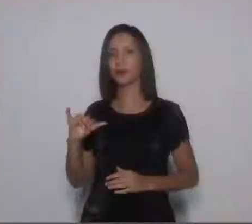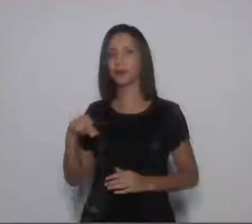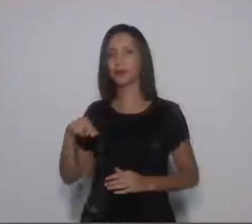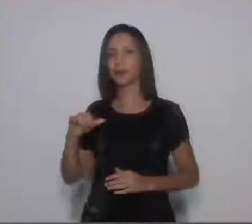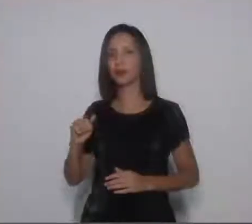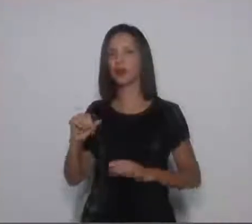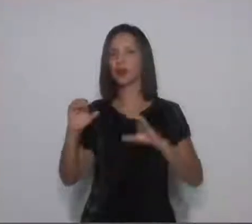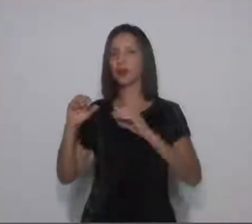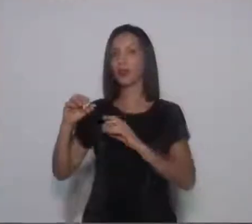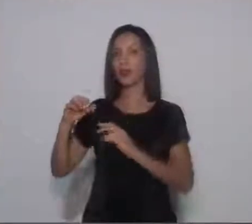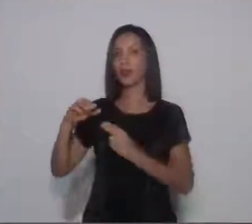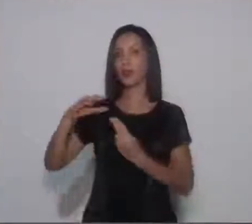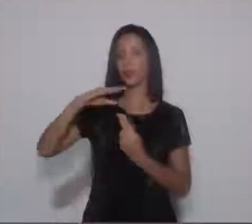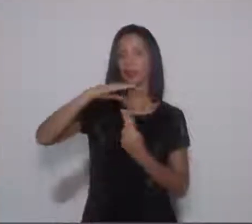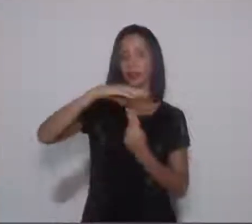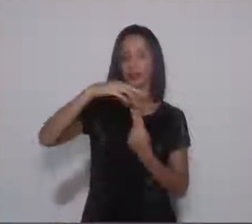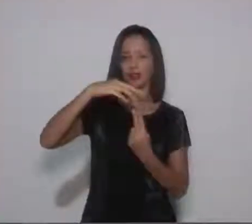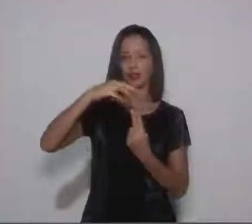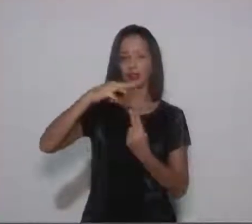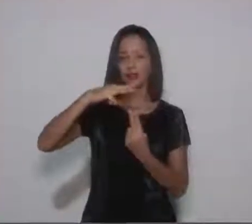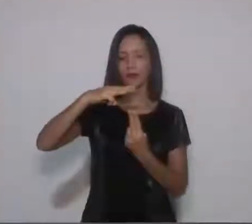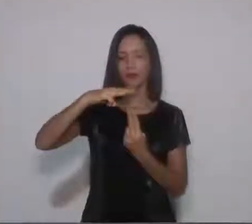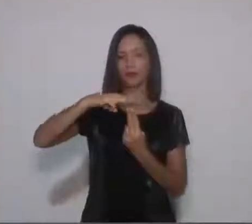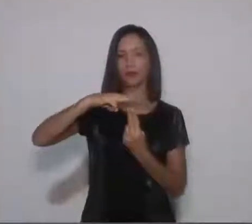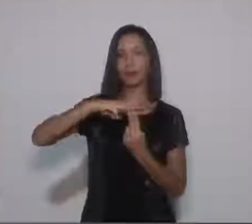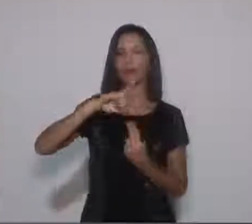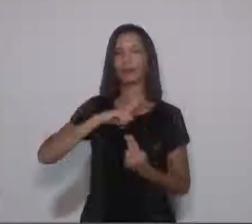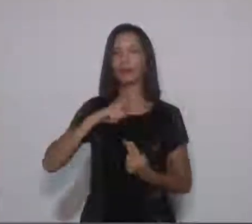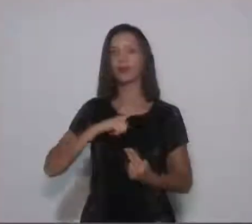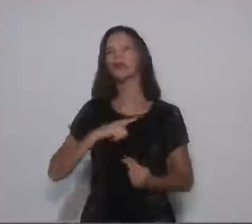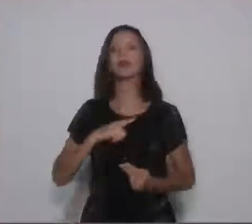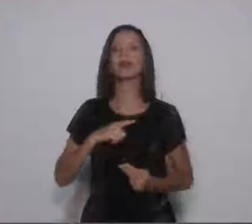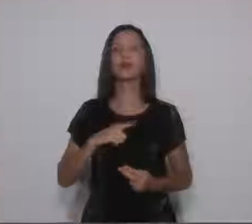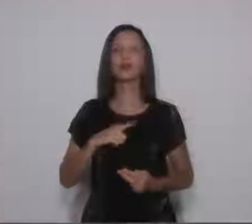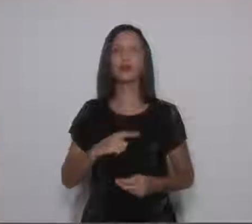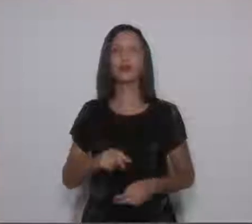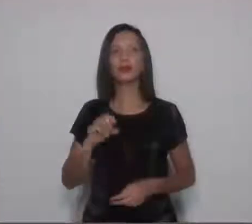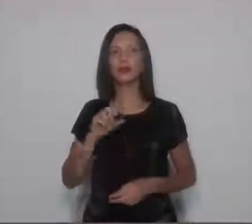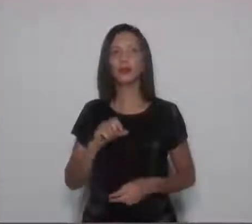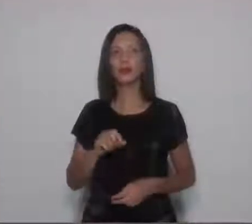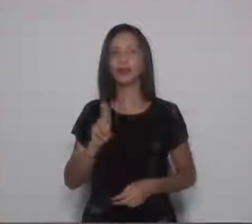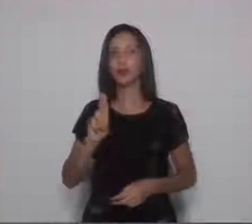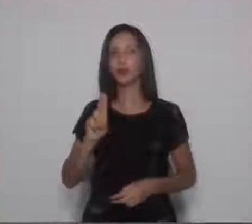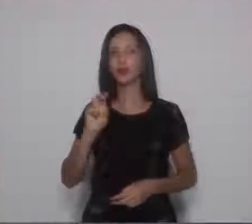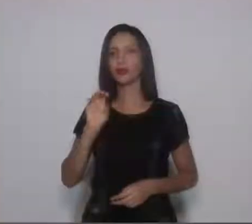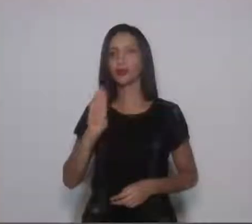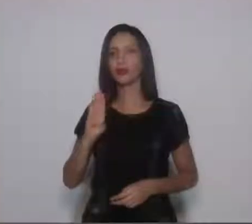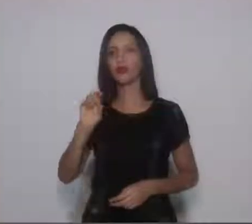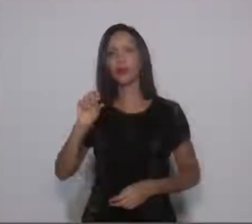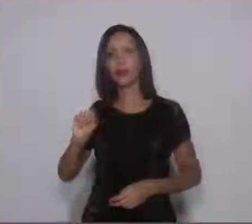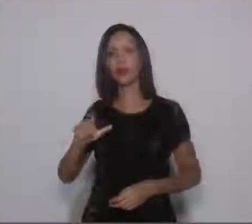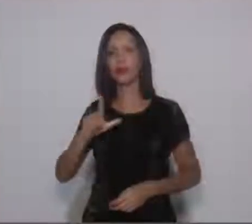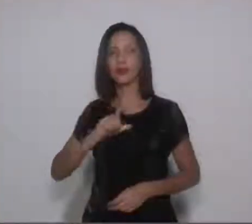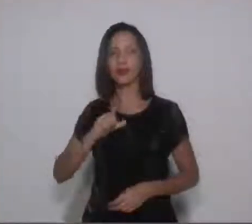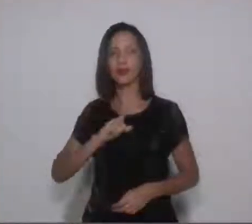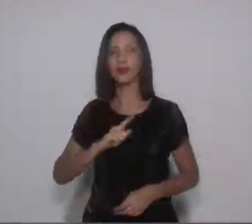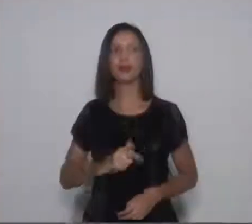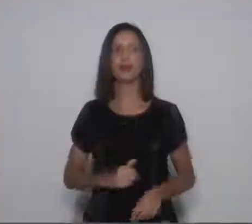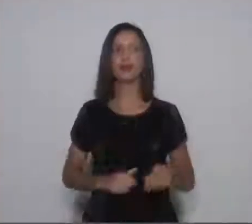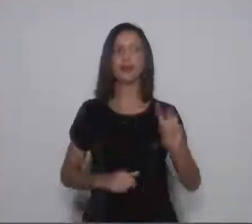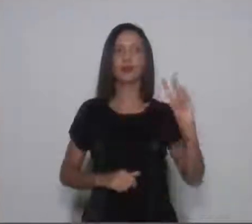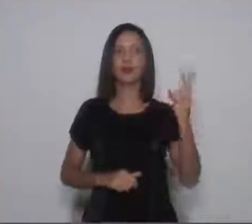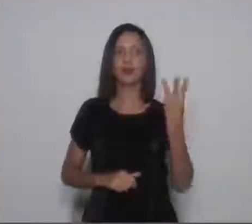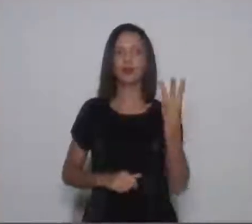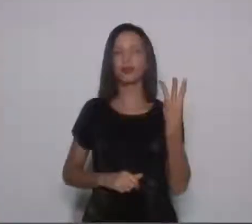19h às 21h. E 7 de março, na UBS Vila João T3, das 15h às 17h.